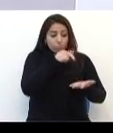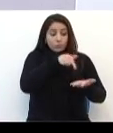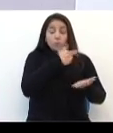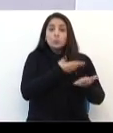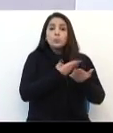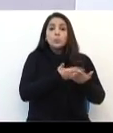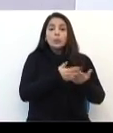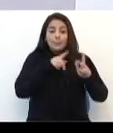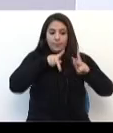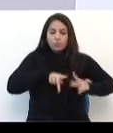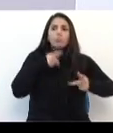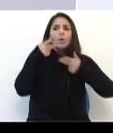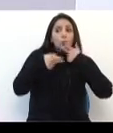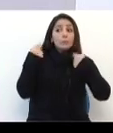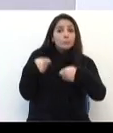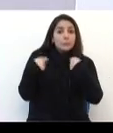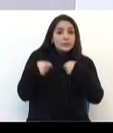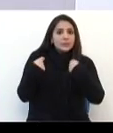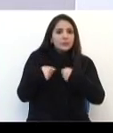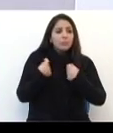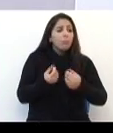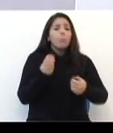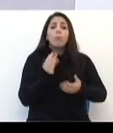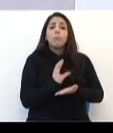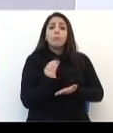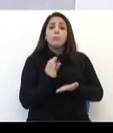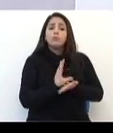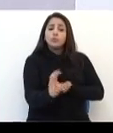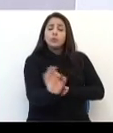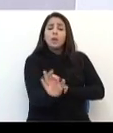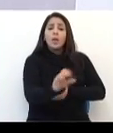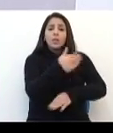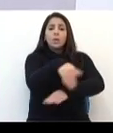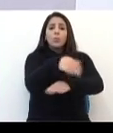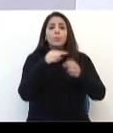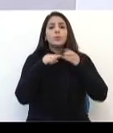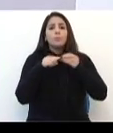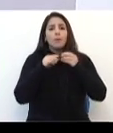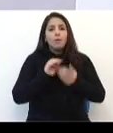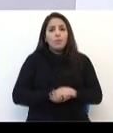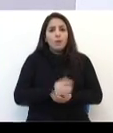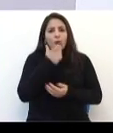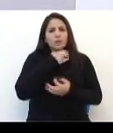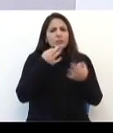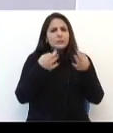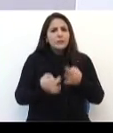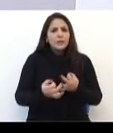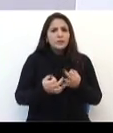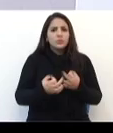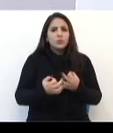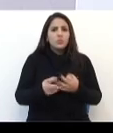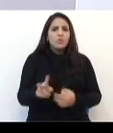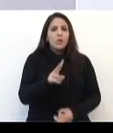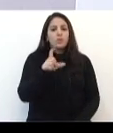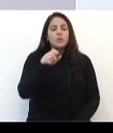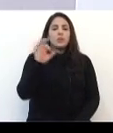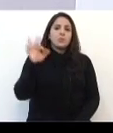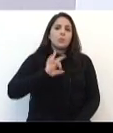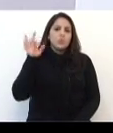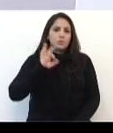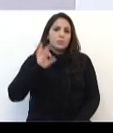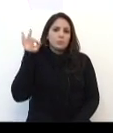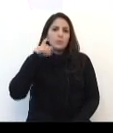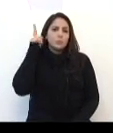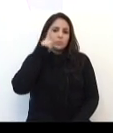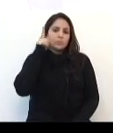o custo para a implantação de uma pista preferencial, tenho certeza que seria hoje uns 10% desse valor para se ter